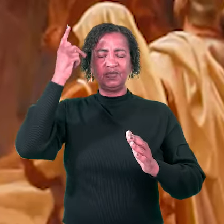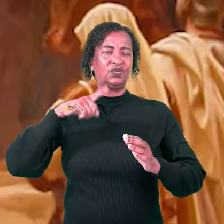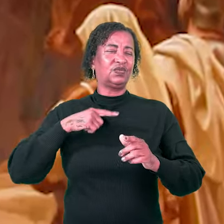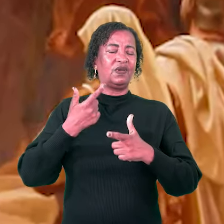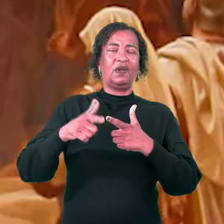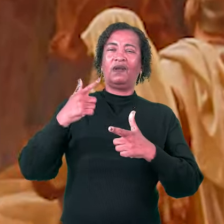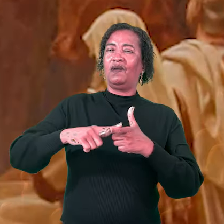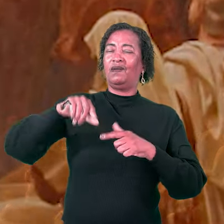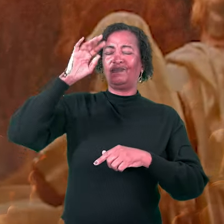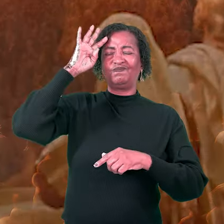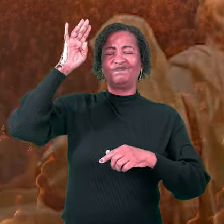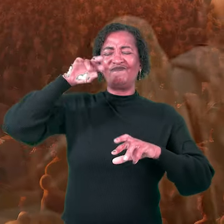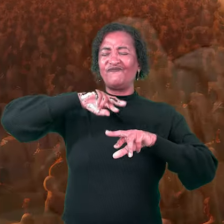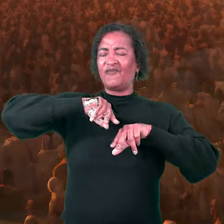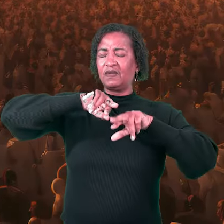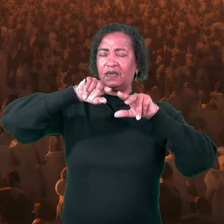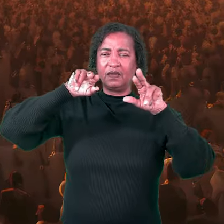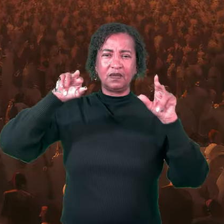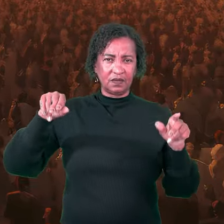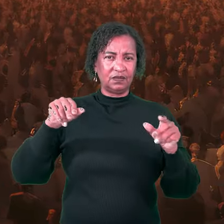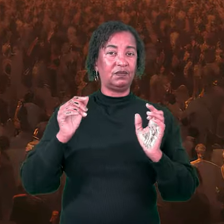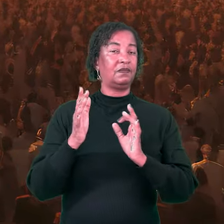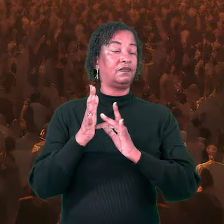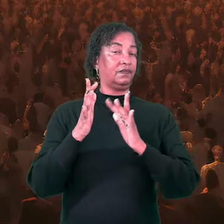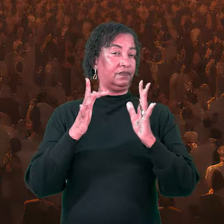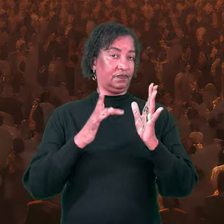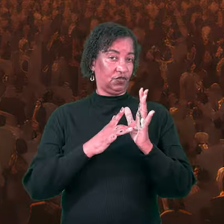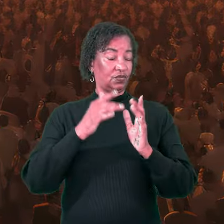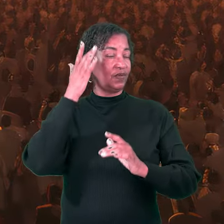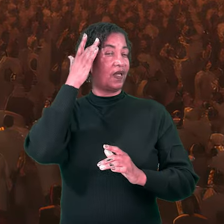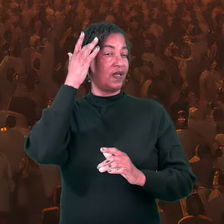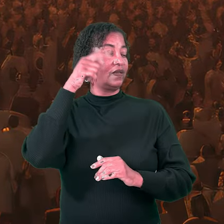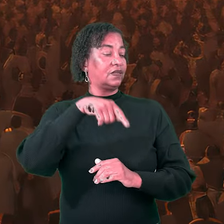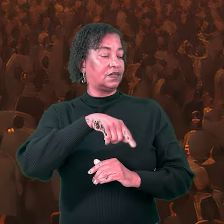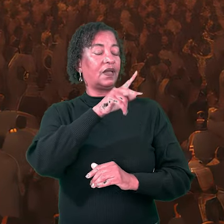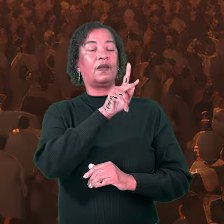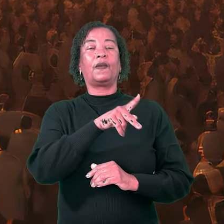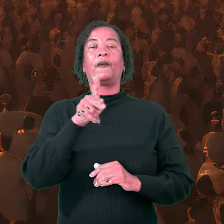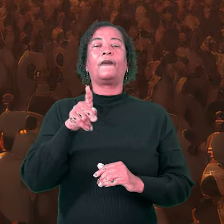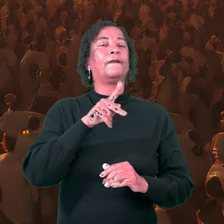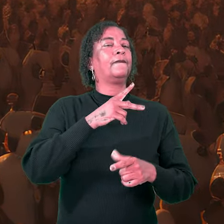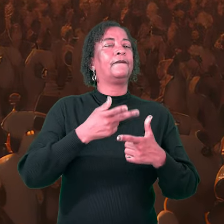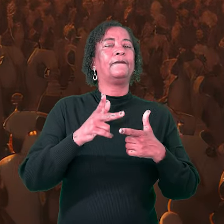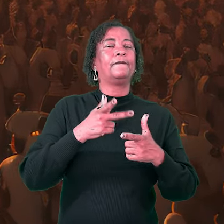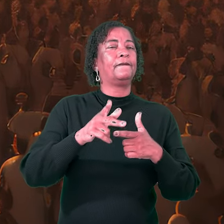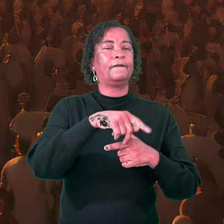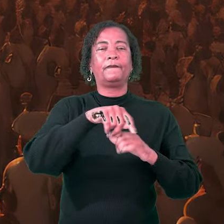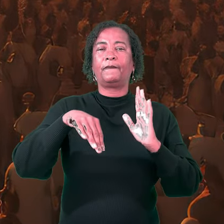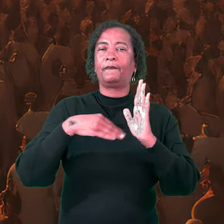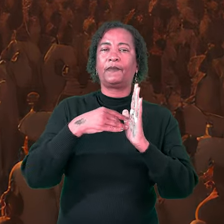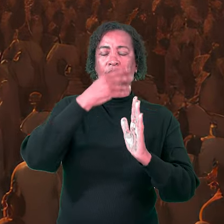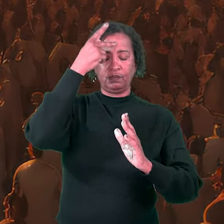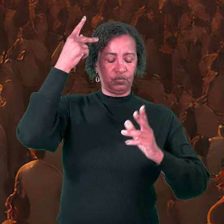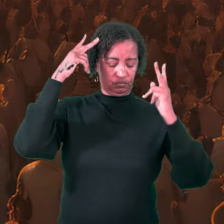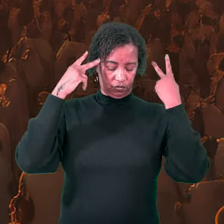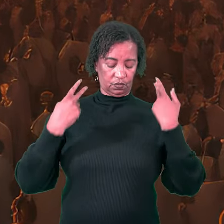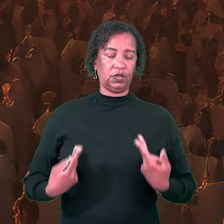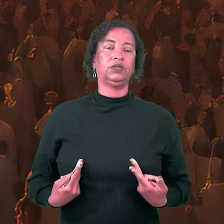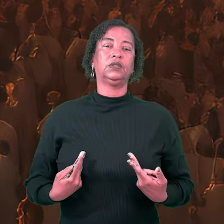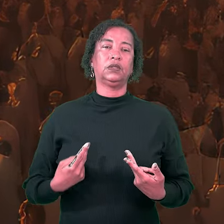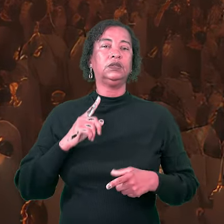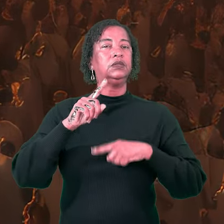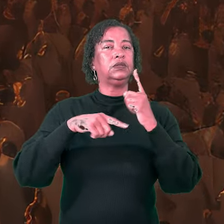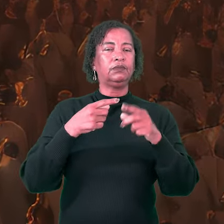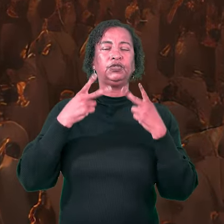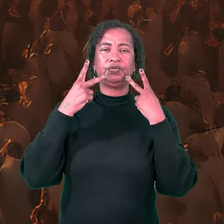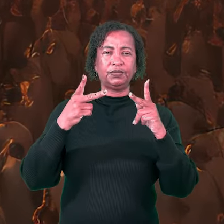de problemas. Para Jesus, eles representavam os problemas da humanidade. Depois de ministrar para todos os problemas da